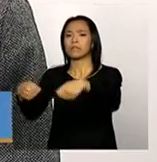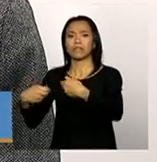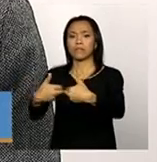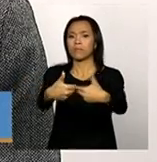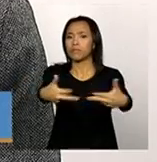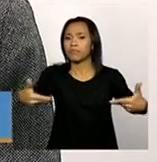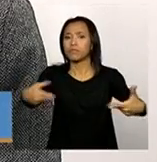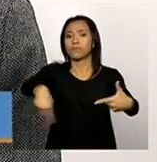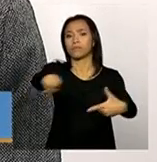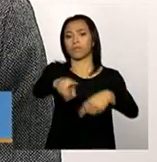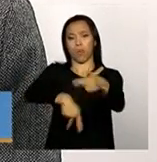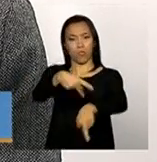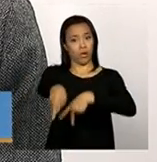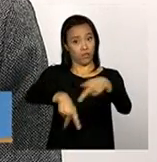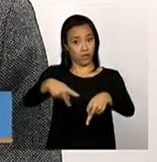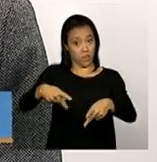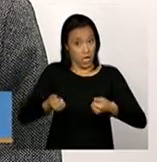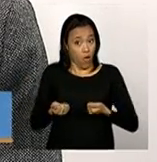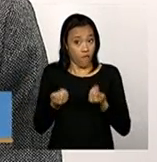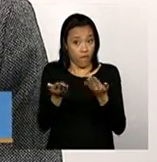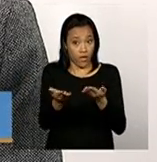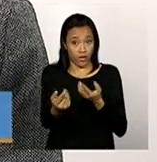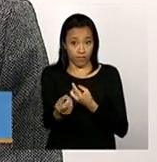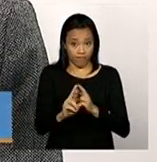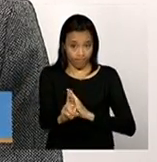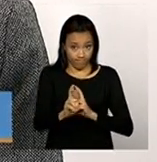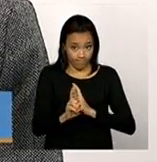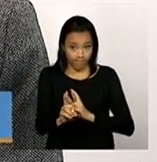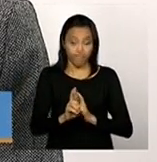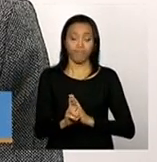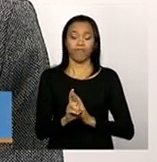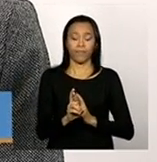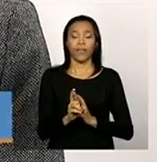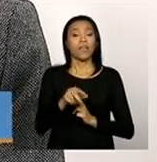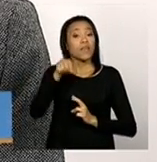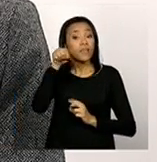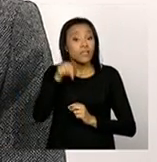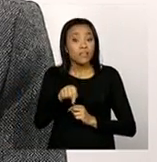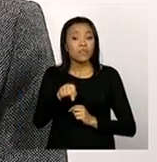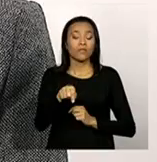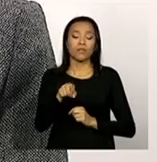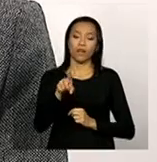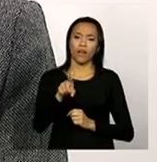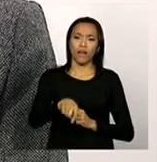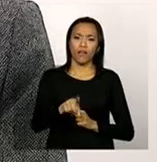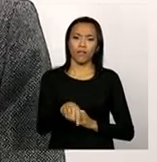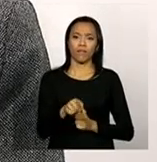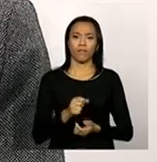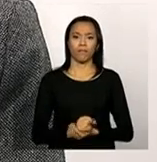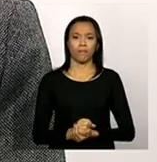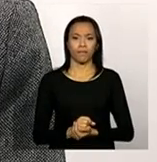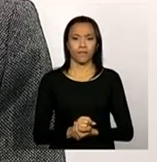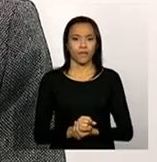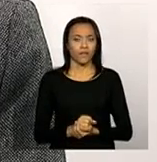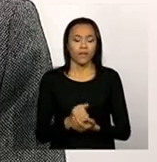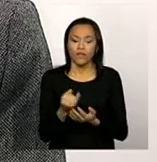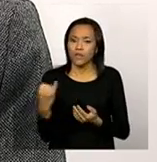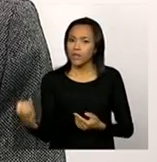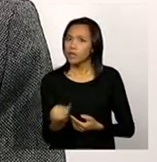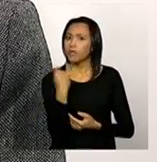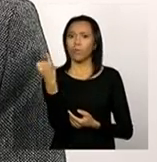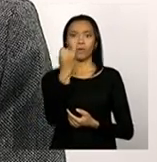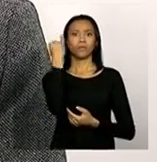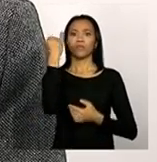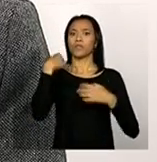da população, esse tipo de informação, ele é, digamos, a alma da vigilância sócio